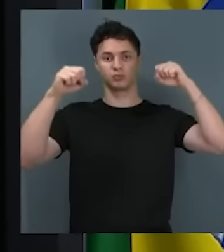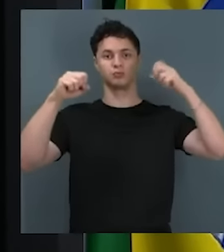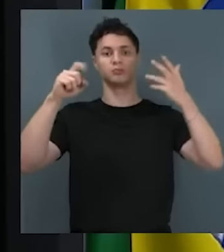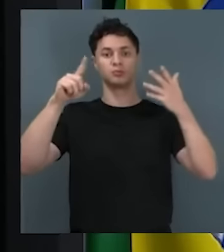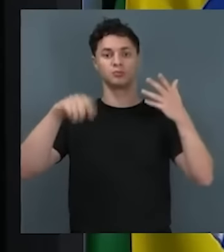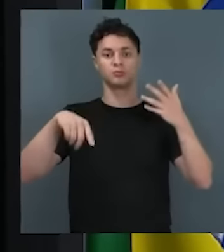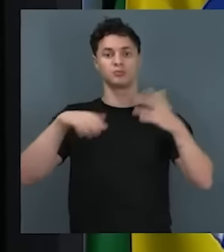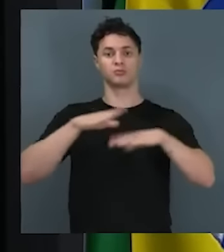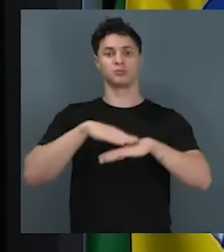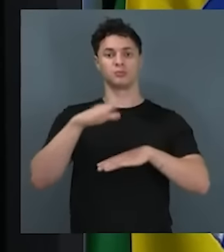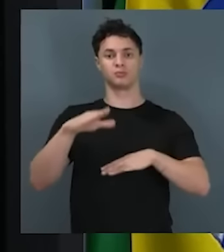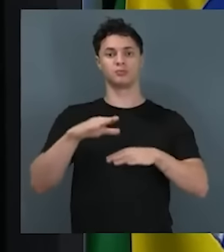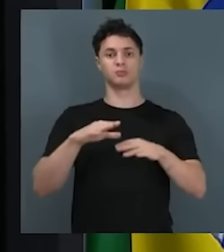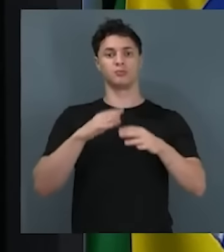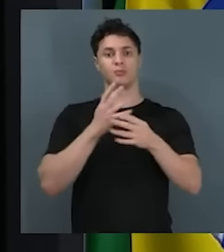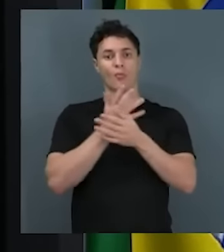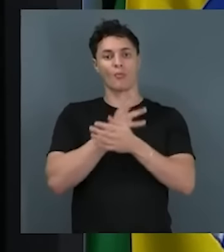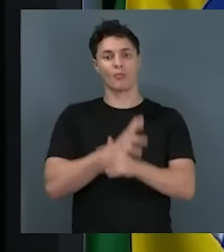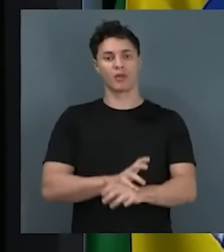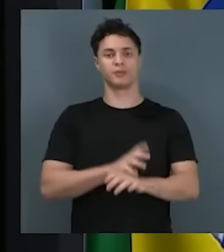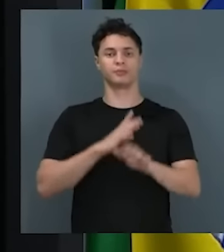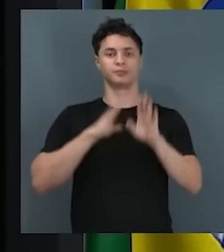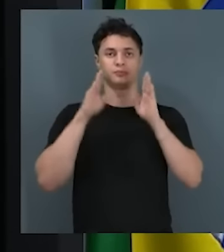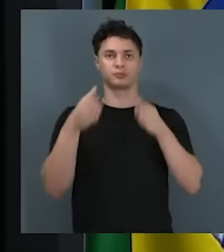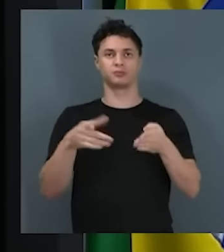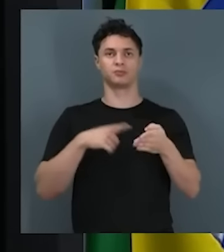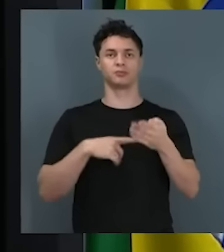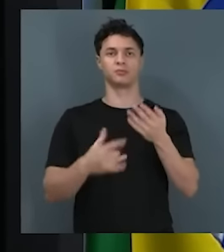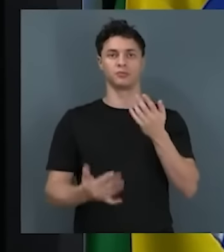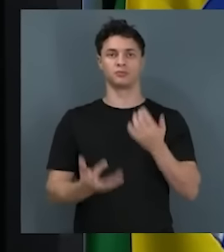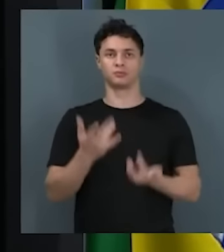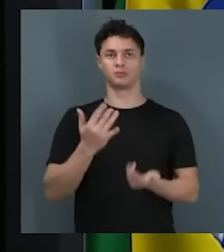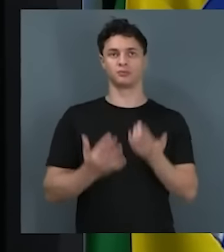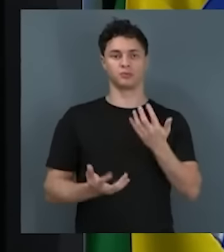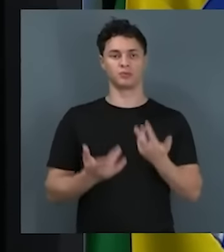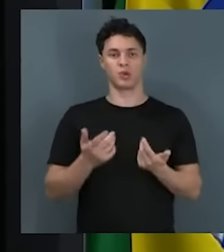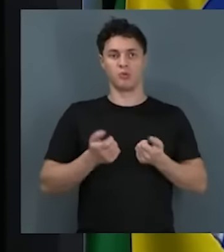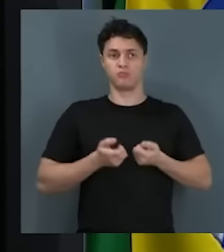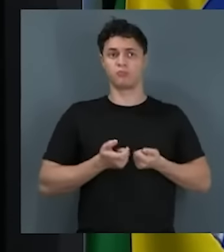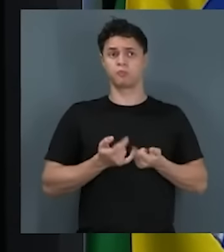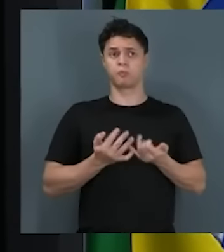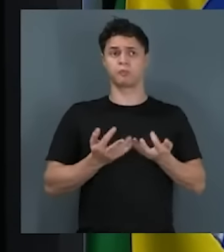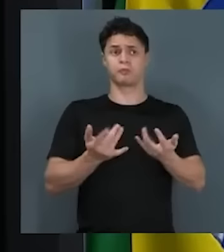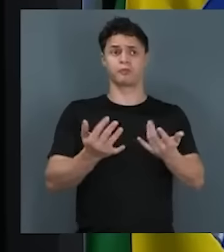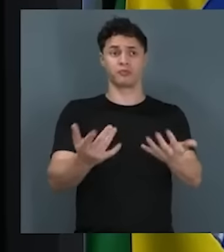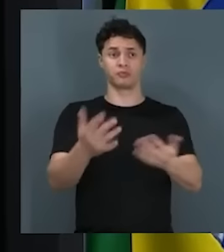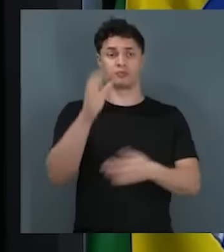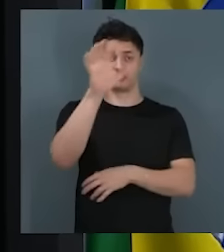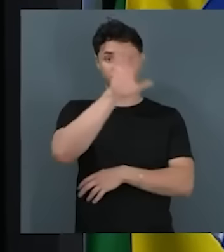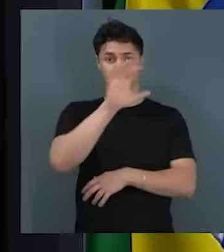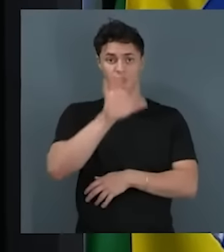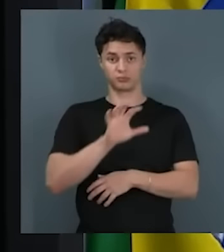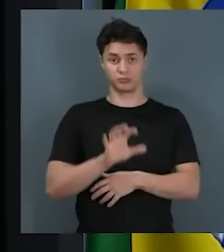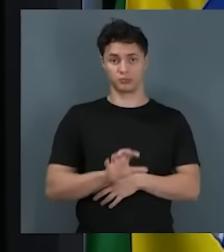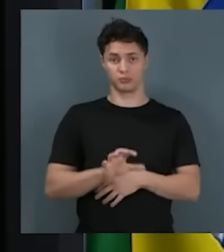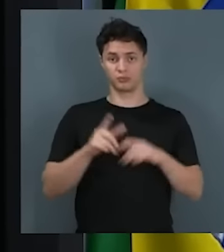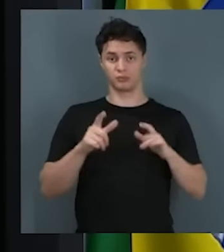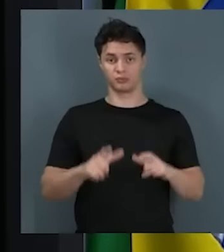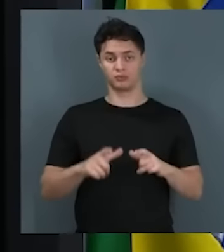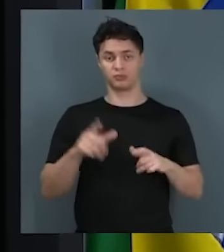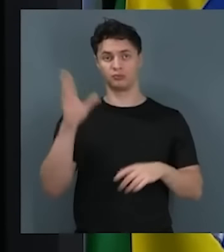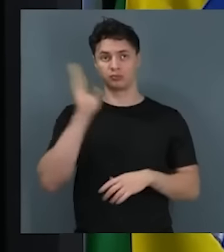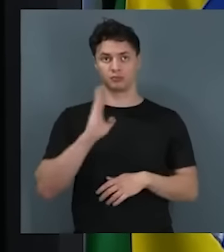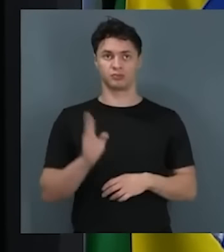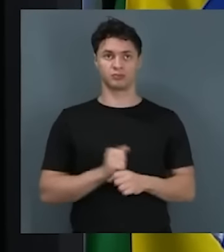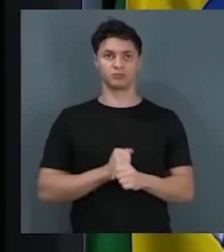são mais extremos e focos de incêndio tomam proporções regionais e nacionais. Em